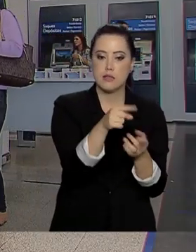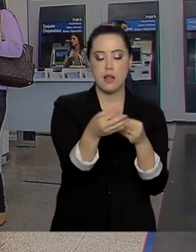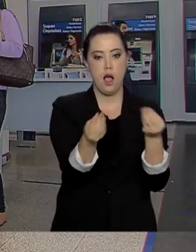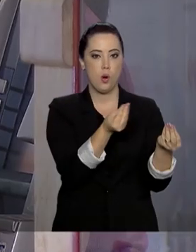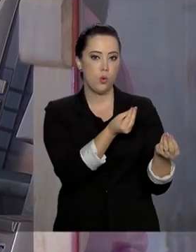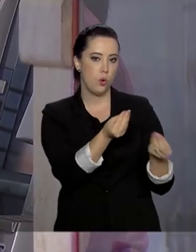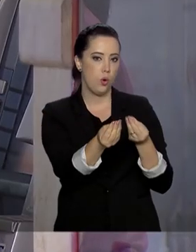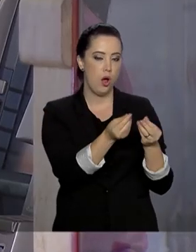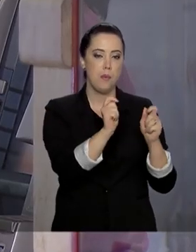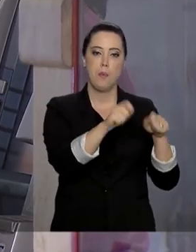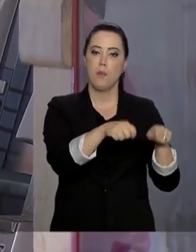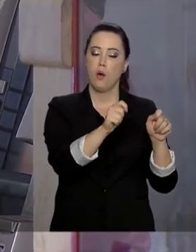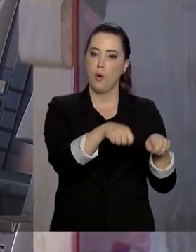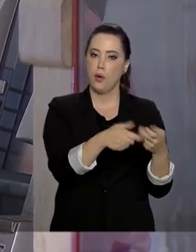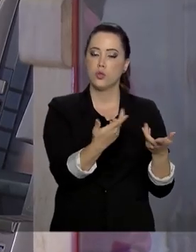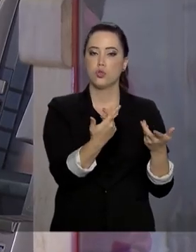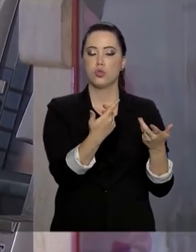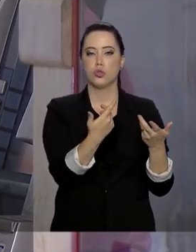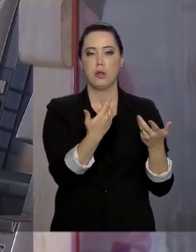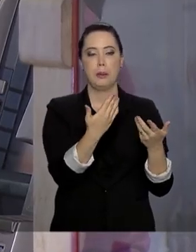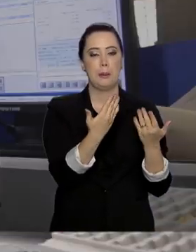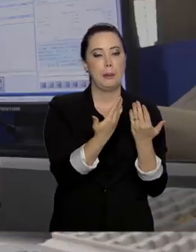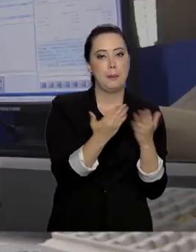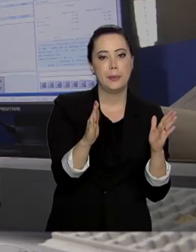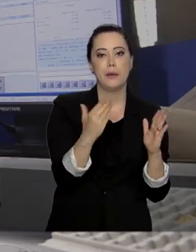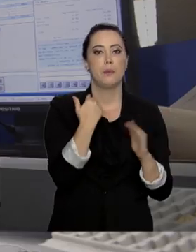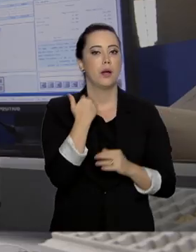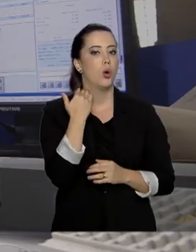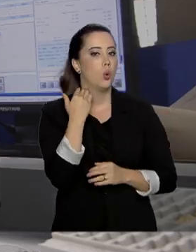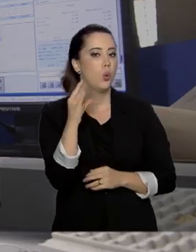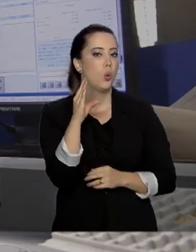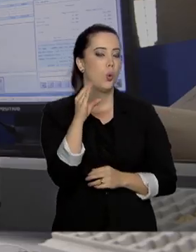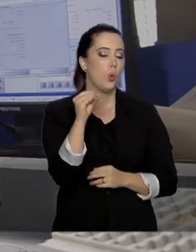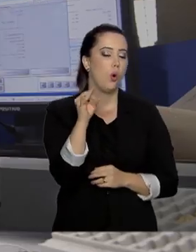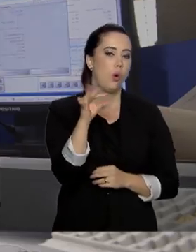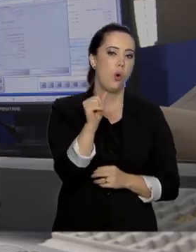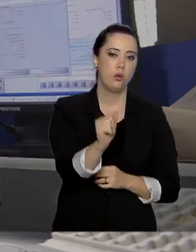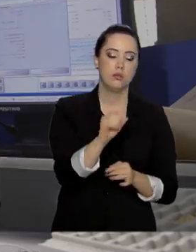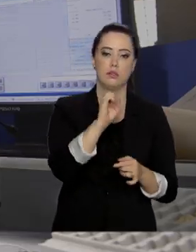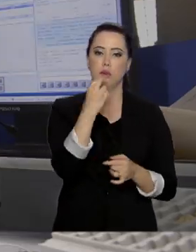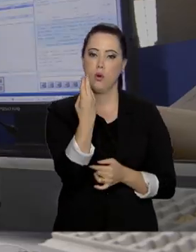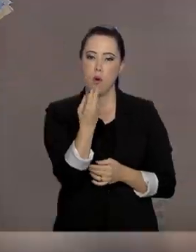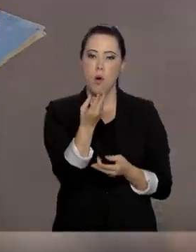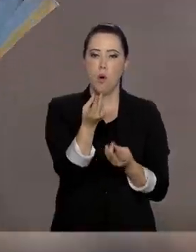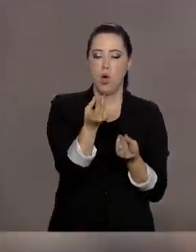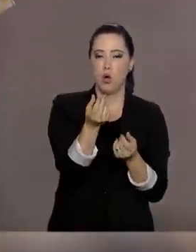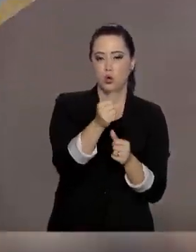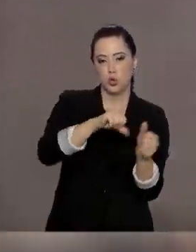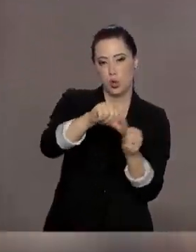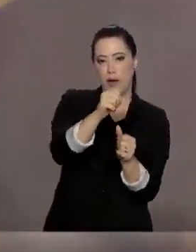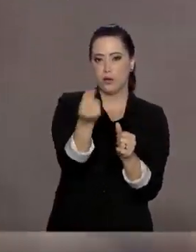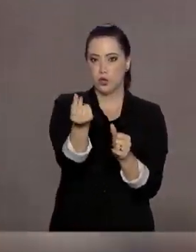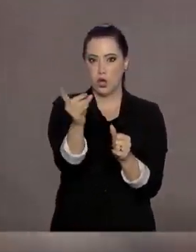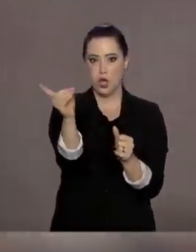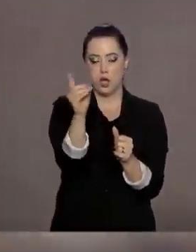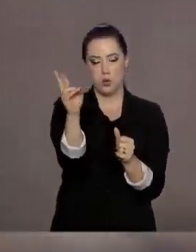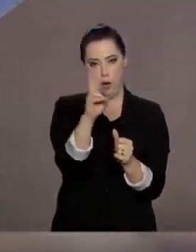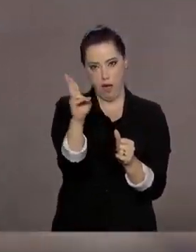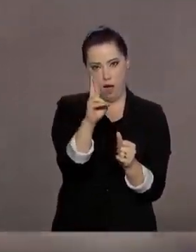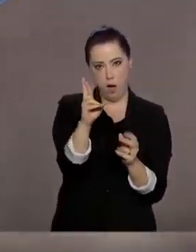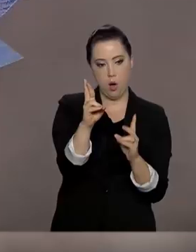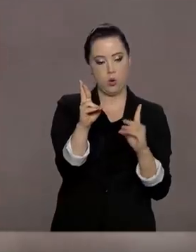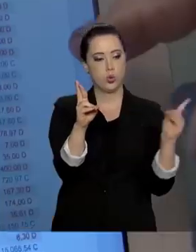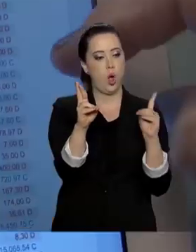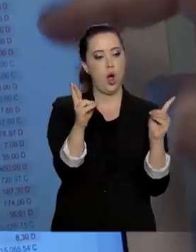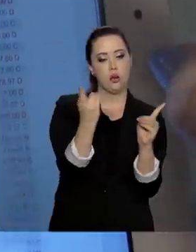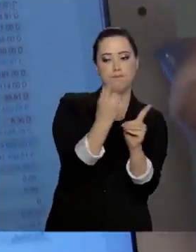orientações sobre como abrir uma conta bancária, realizar operações de câmbio, enviar e receber dinheiro do